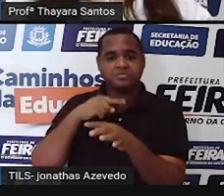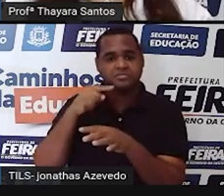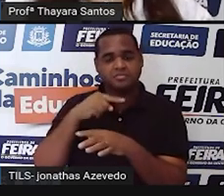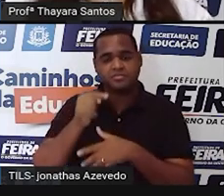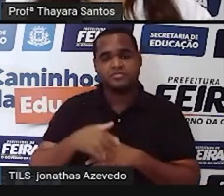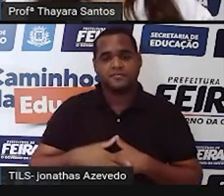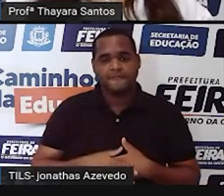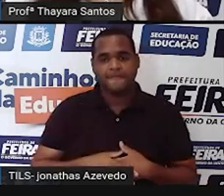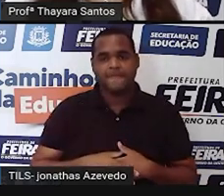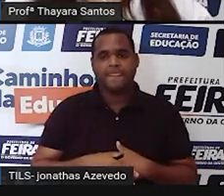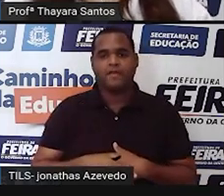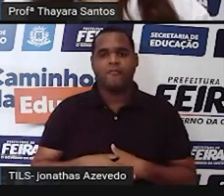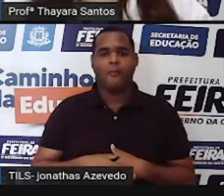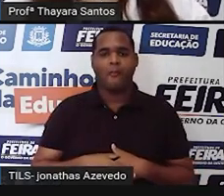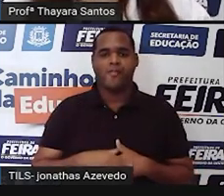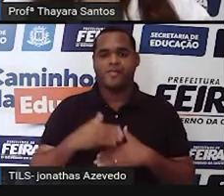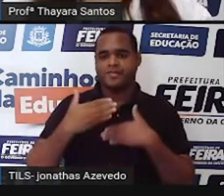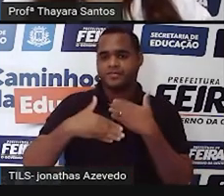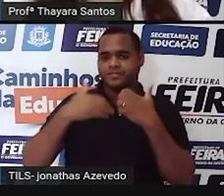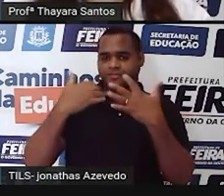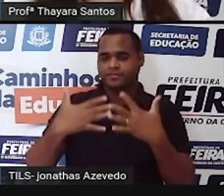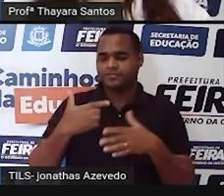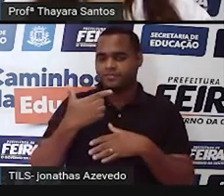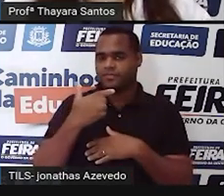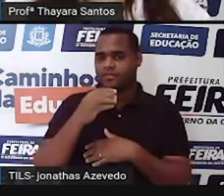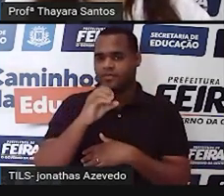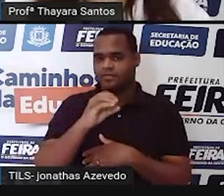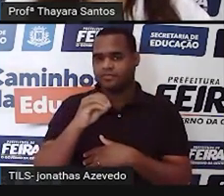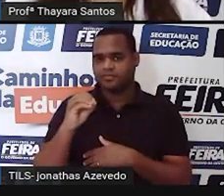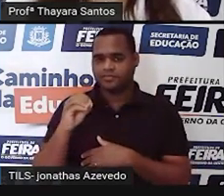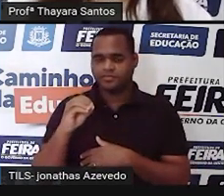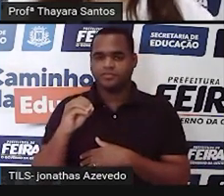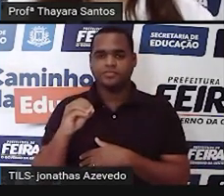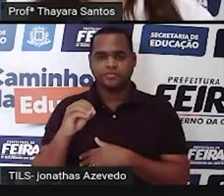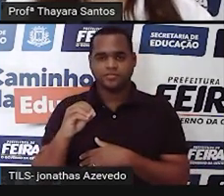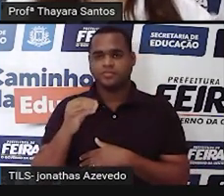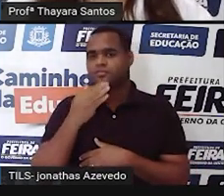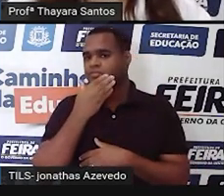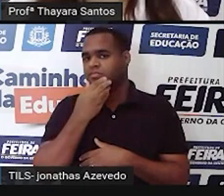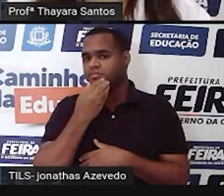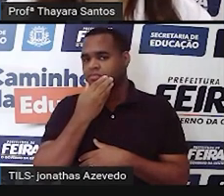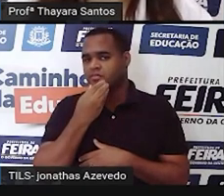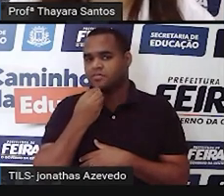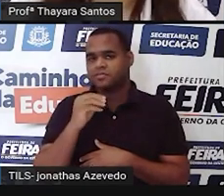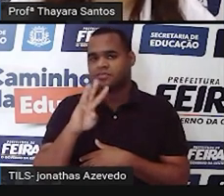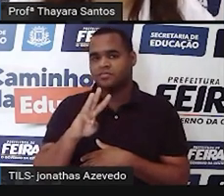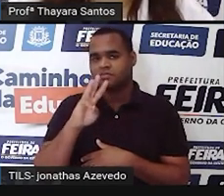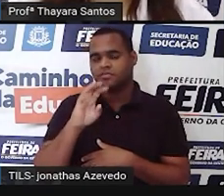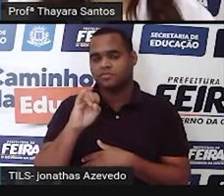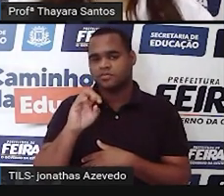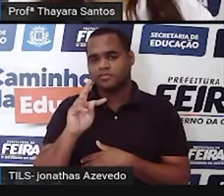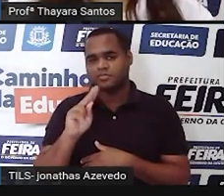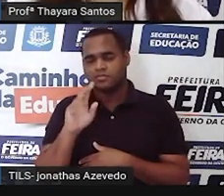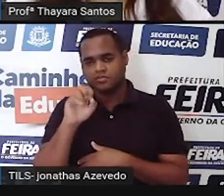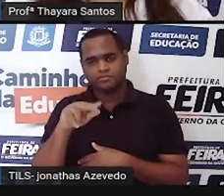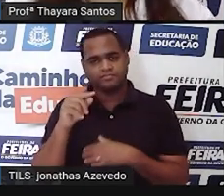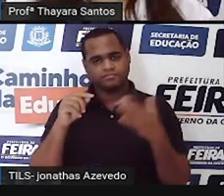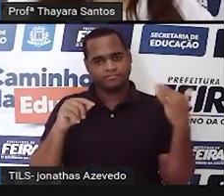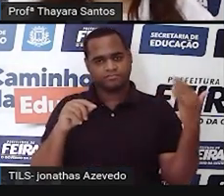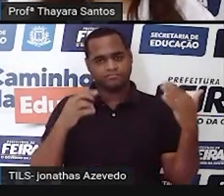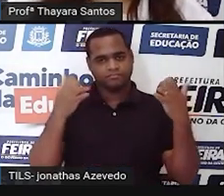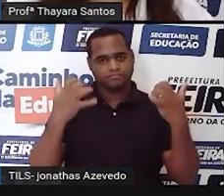somente nos anos 2000 é que o Wilkes, que era o coordenador do laboratório de Rosalind na época,